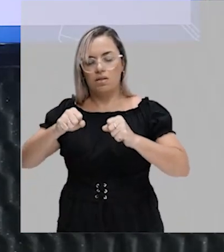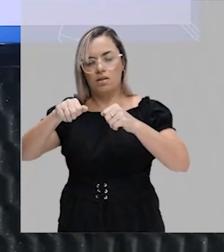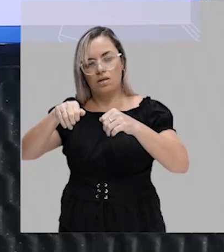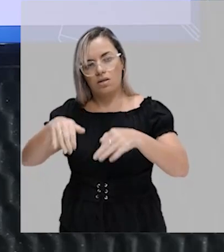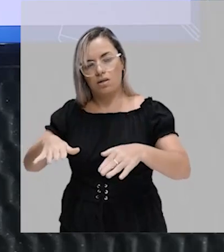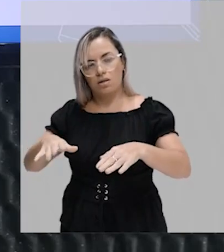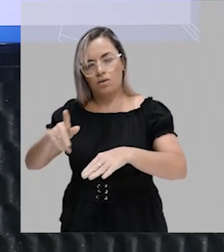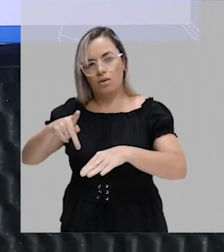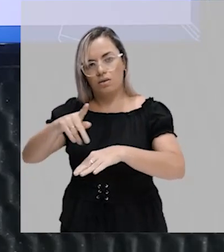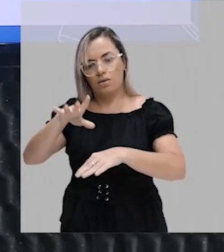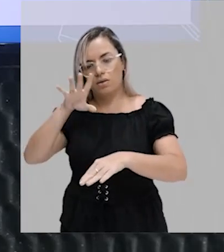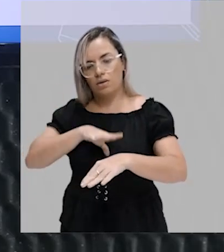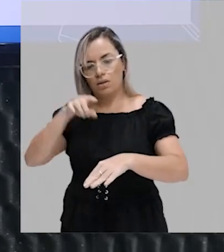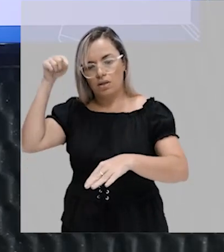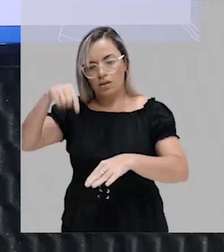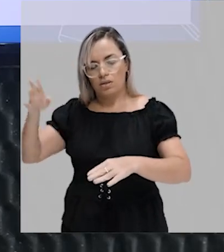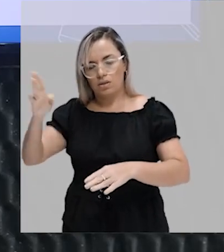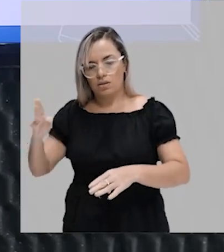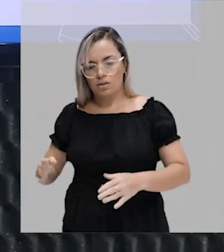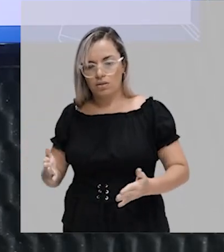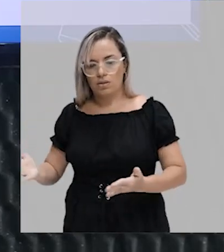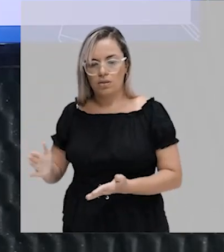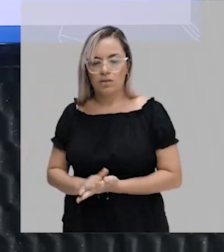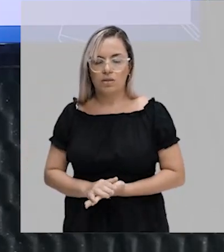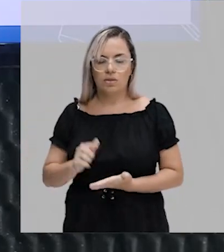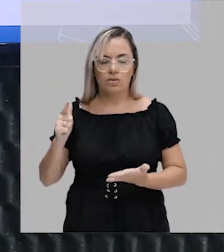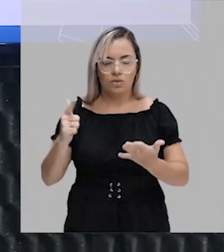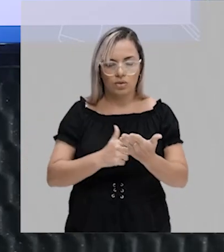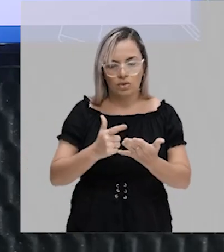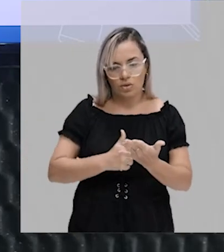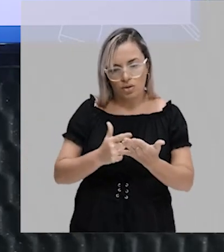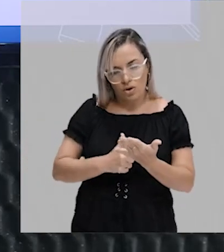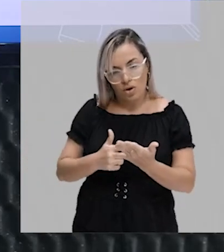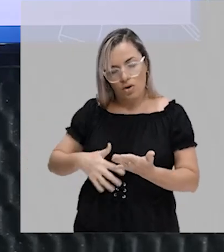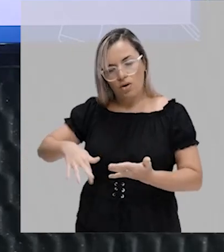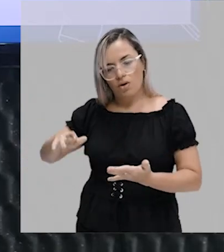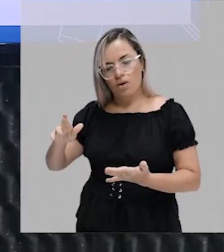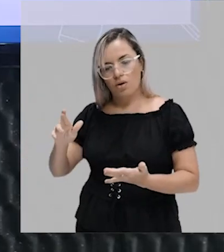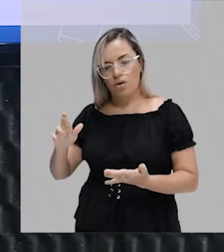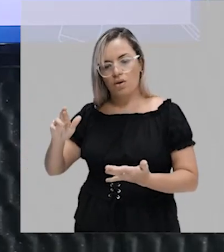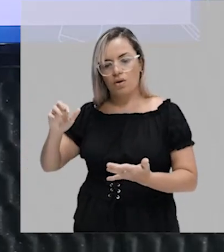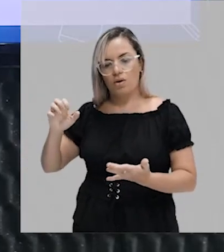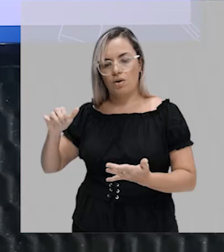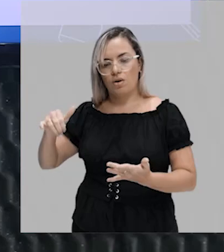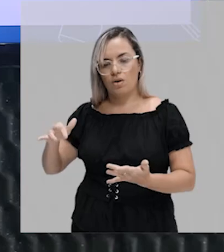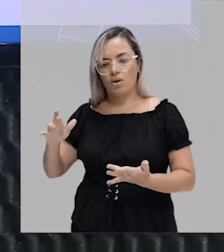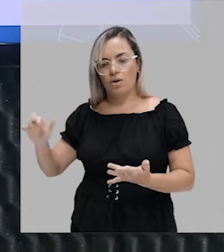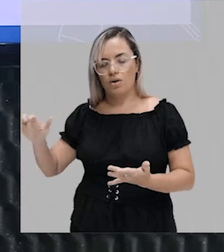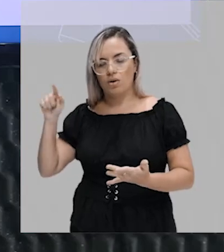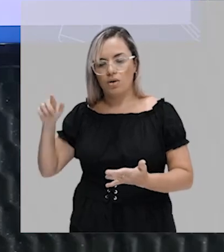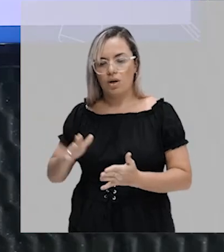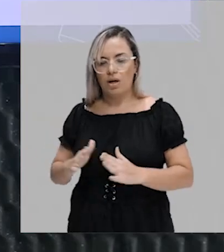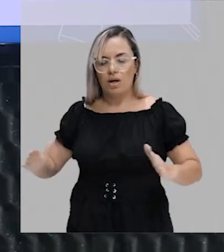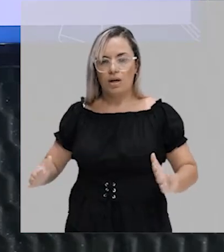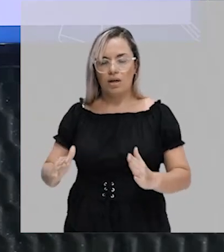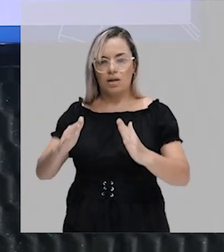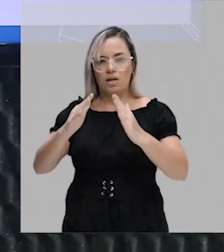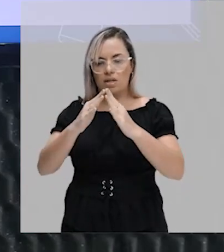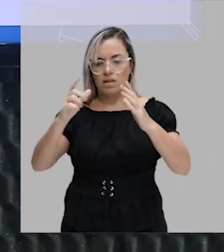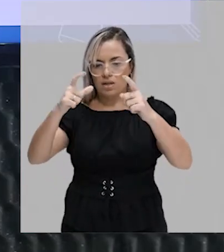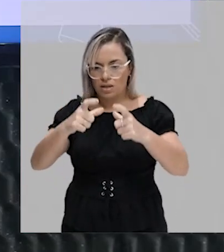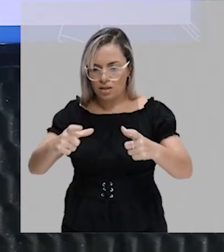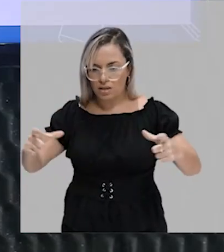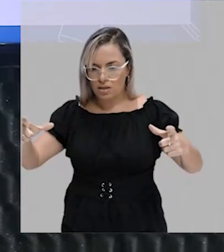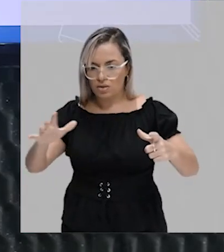a casa grande, o ambiente rural, o latifúndio, a grande propriedade, a escravidão e a